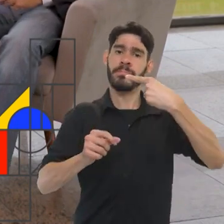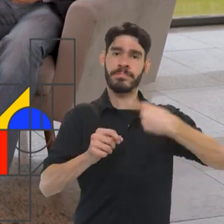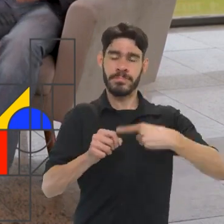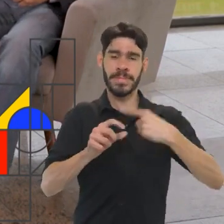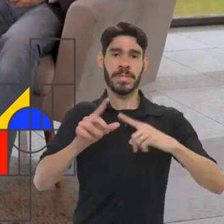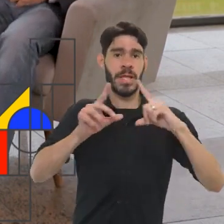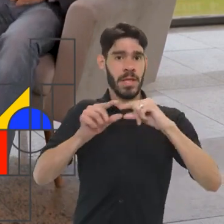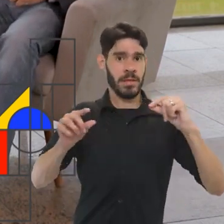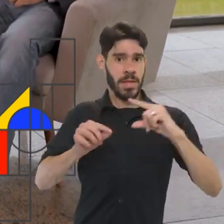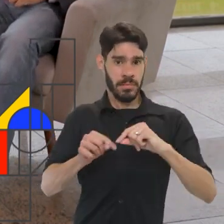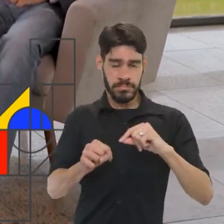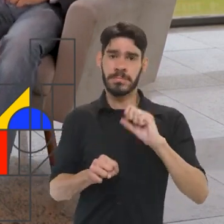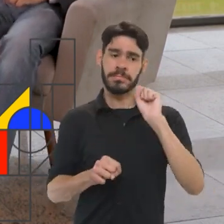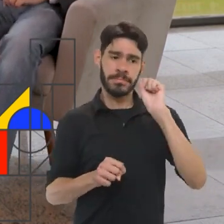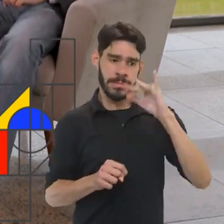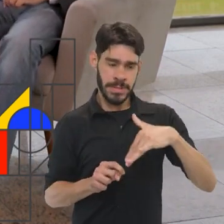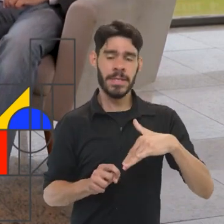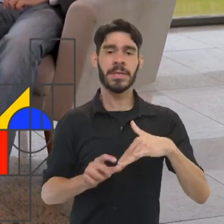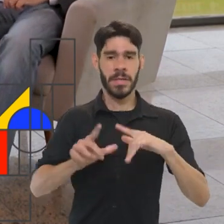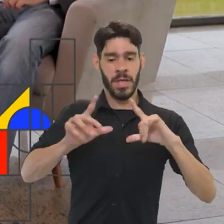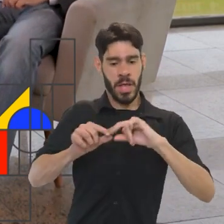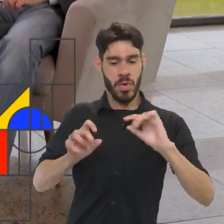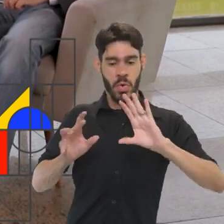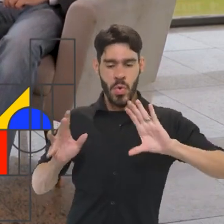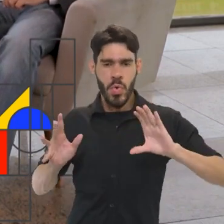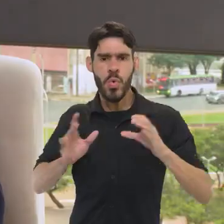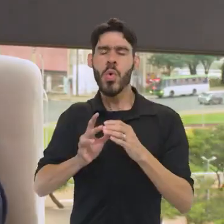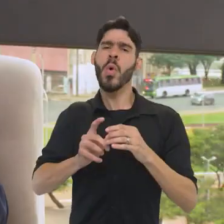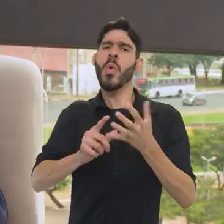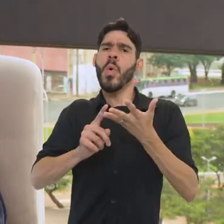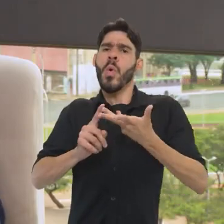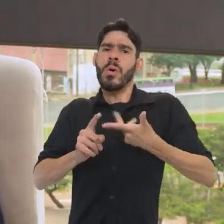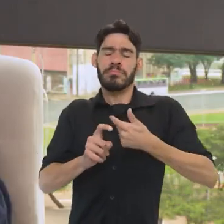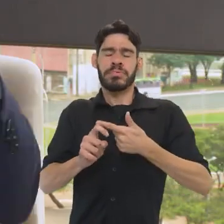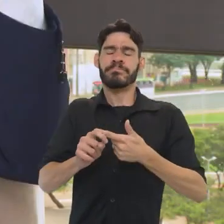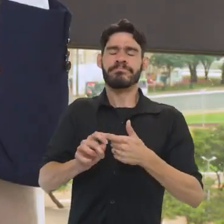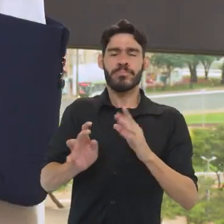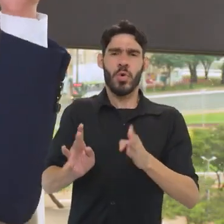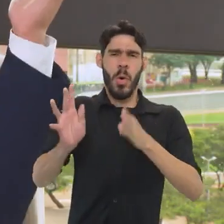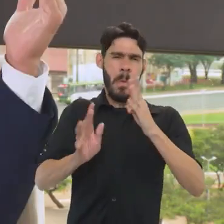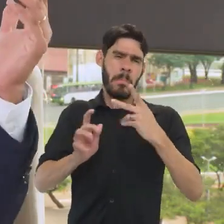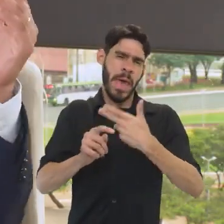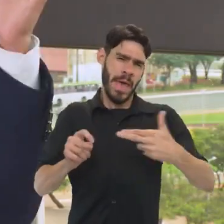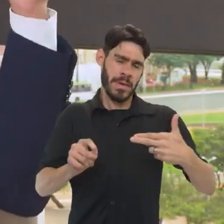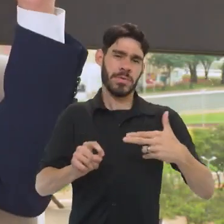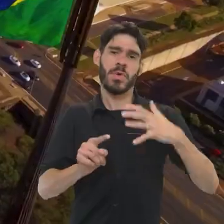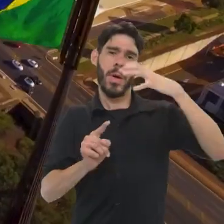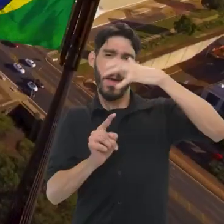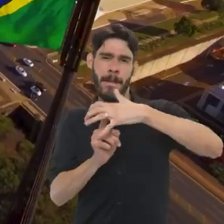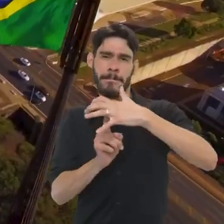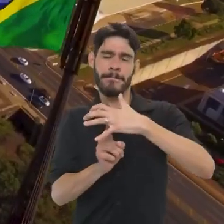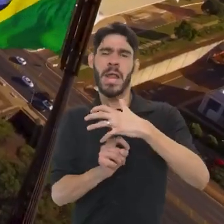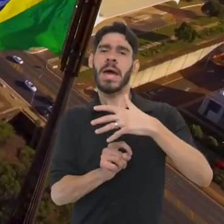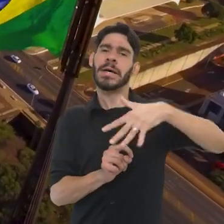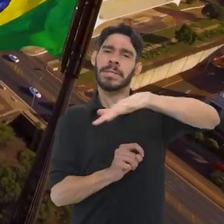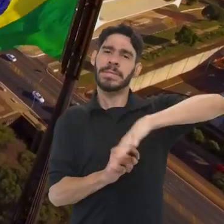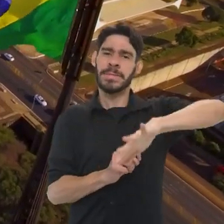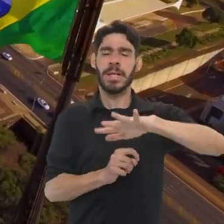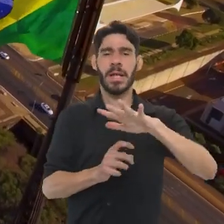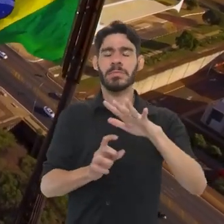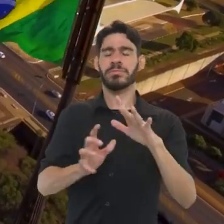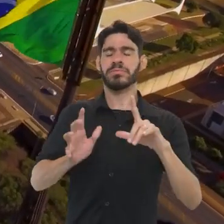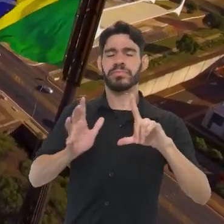cidade de Brasília. Exatamente. O Brasília, o seu conjunto urbanístico, o seu conjunto arquitetônico, em específico da Praça dos Três